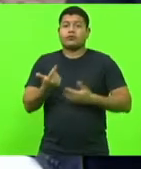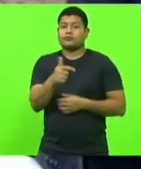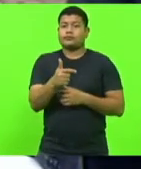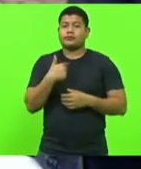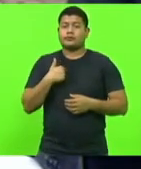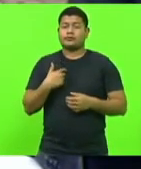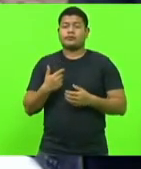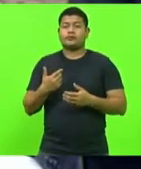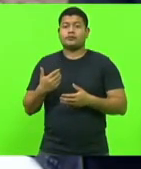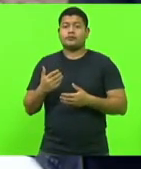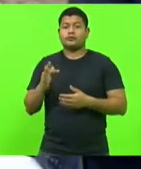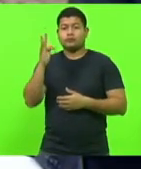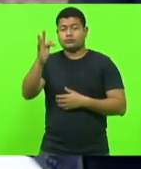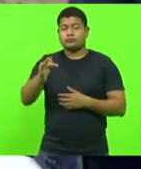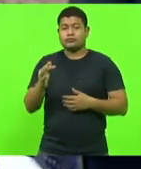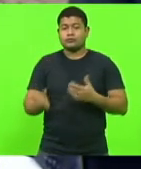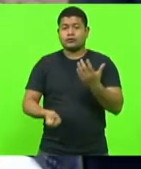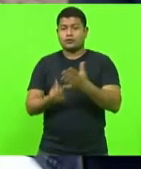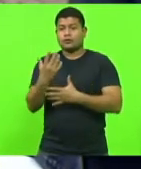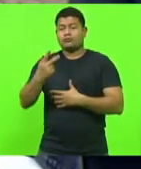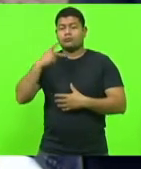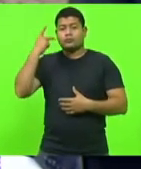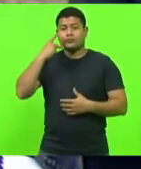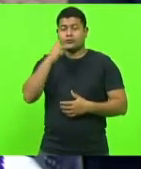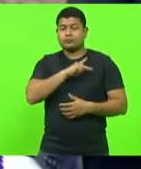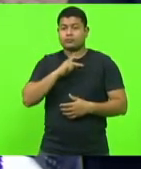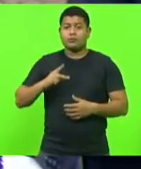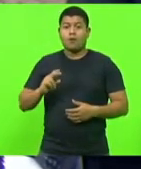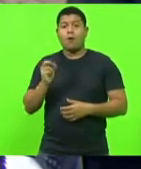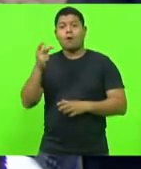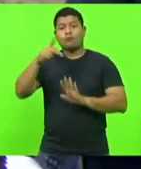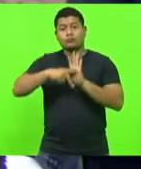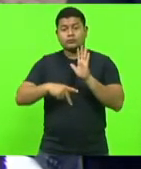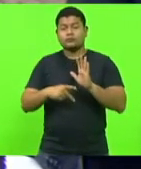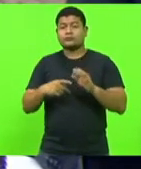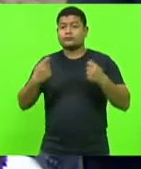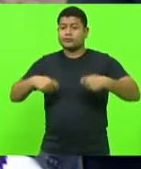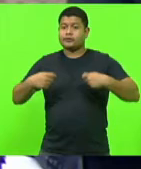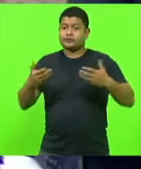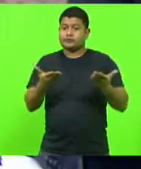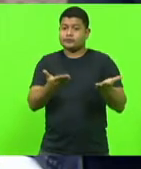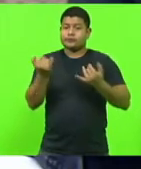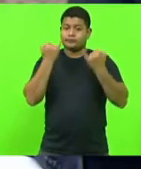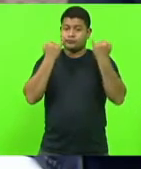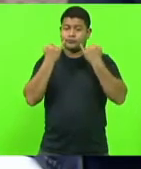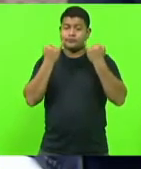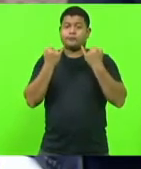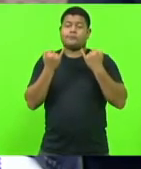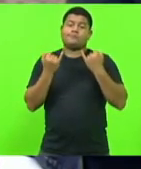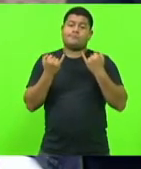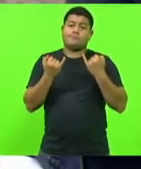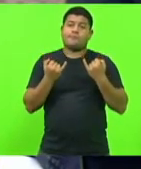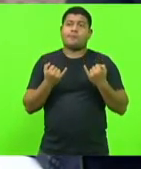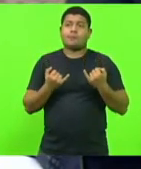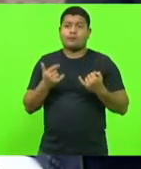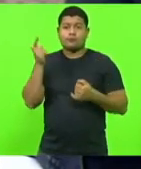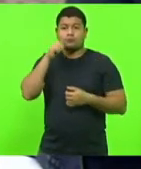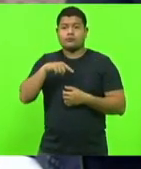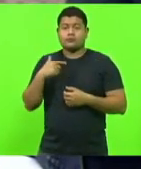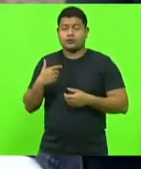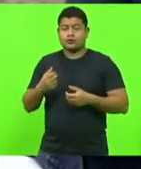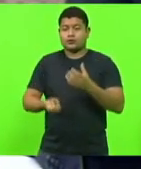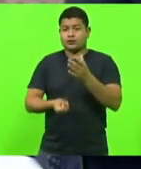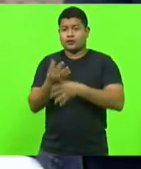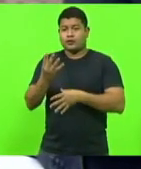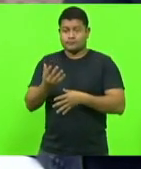públicas ou projetos que sejam importantes e que precisem dessas informações para seu embasamento. Então, em